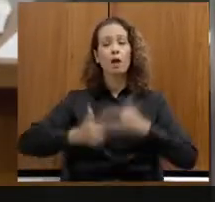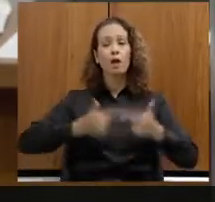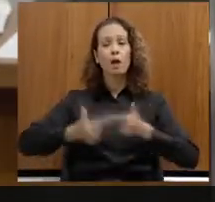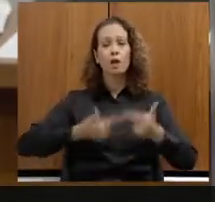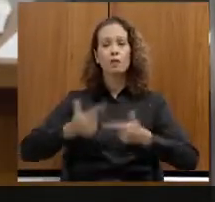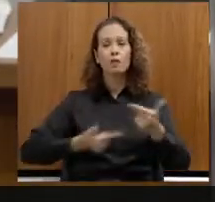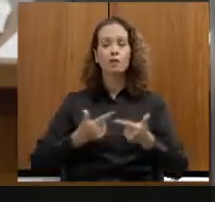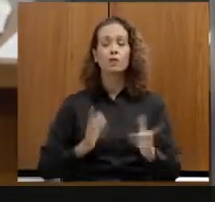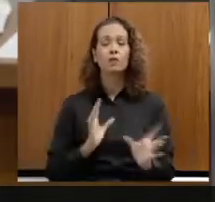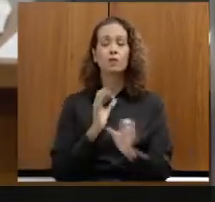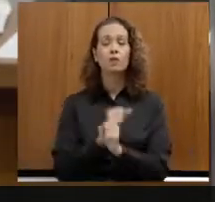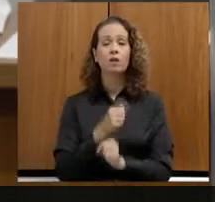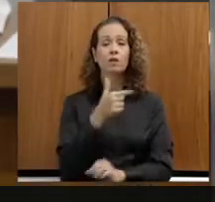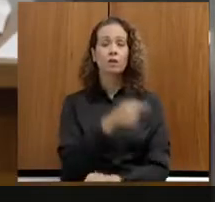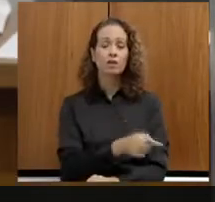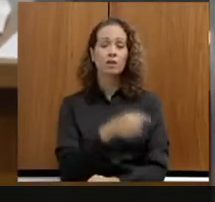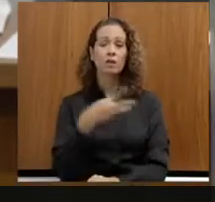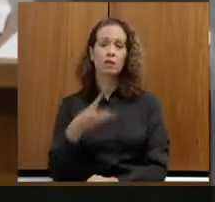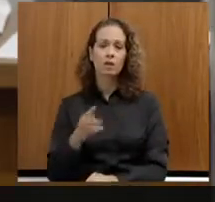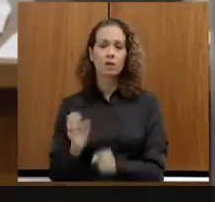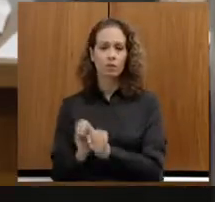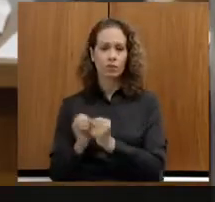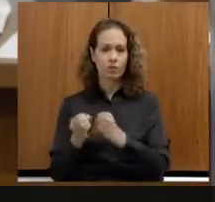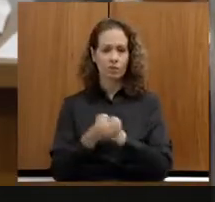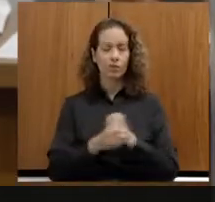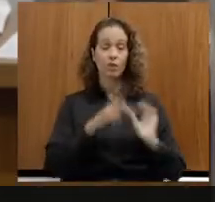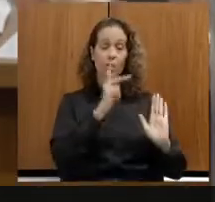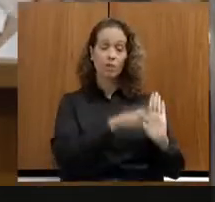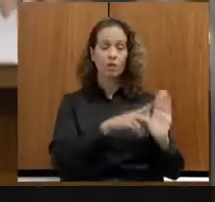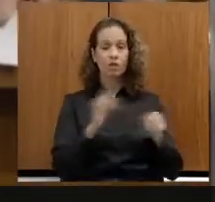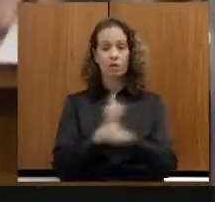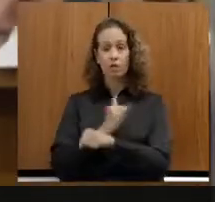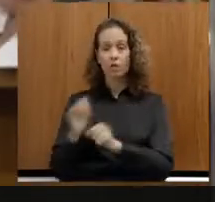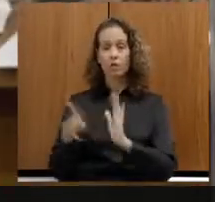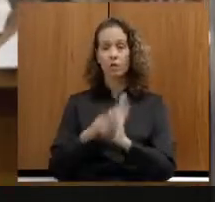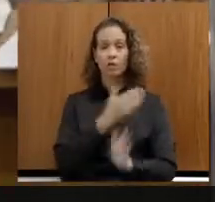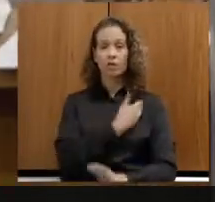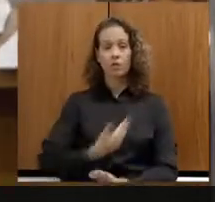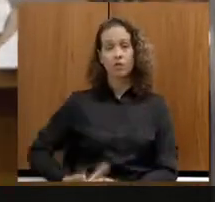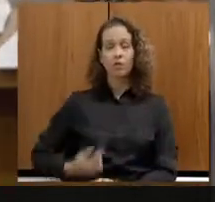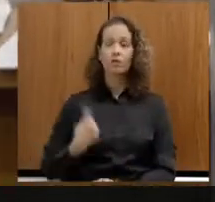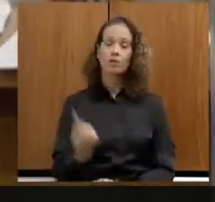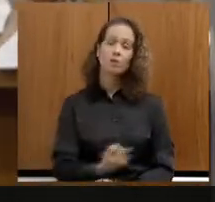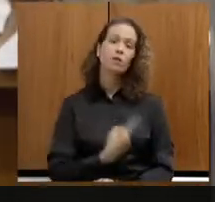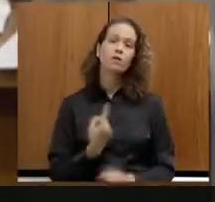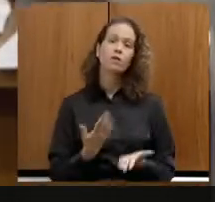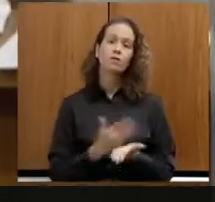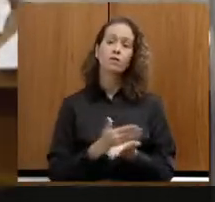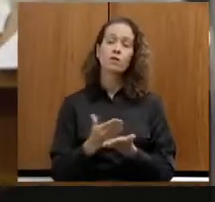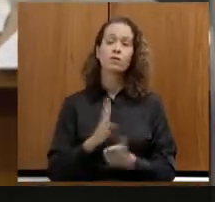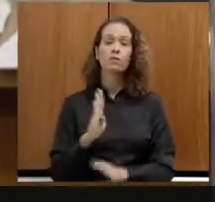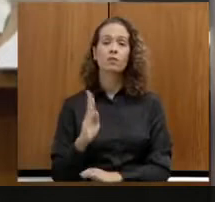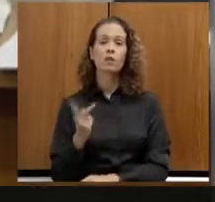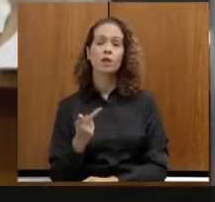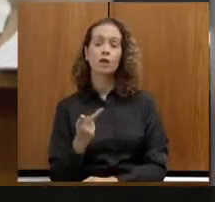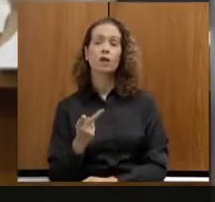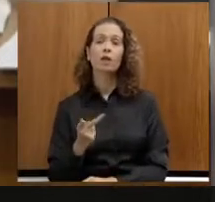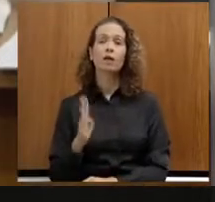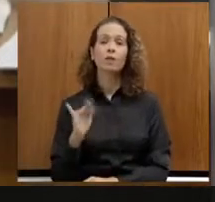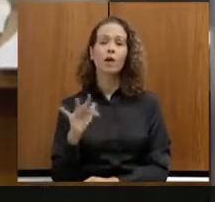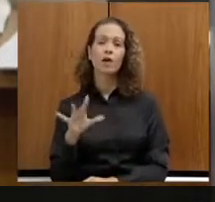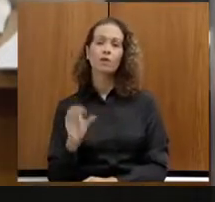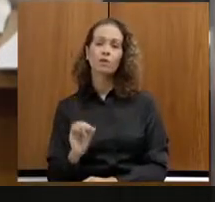municípios de IDH abaixo. É um projeto estratégico do governo, que nós gostaríamos, começamos com IDH abaixo, e partir de